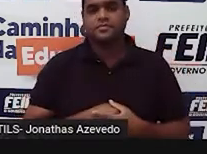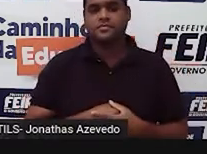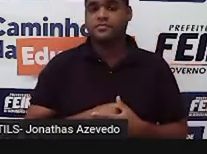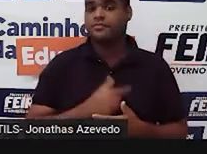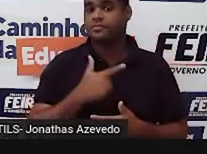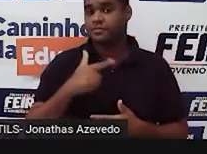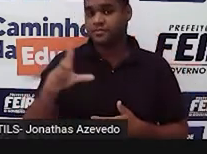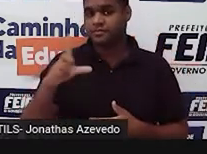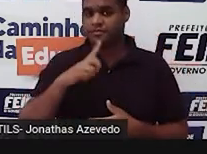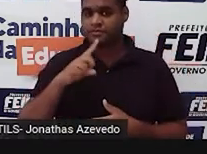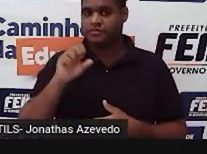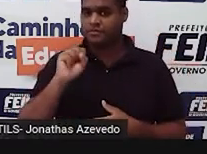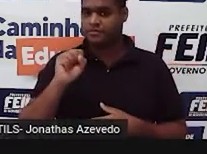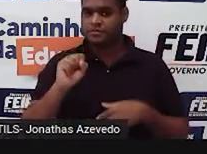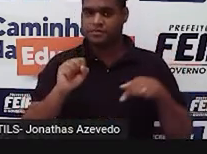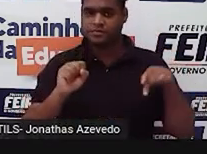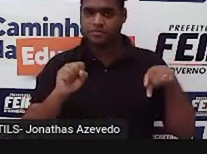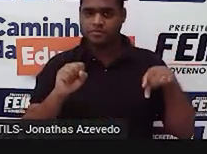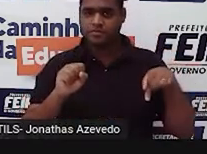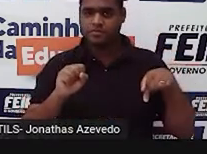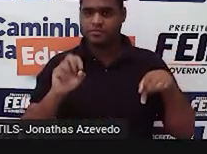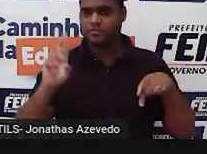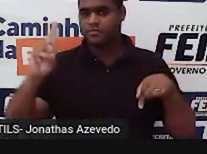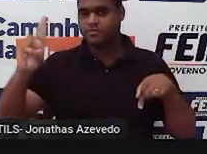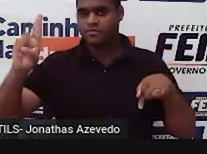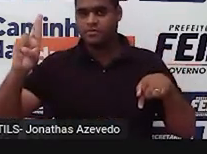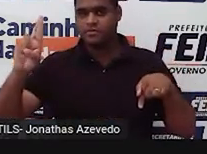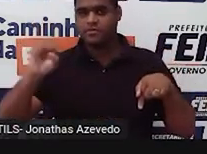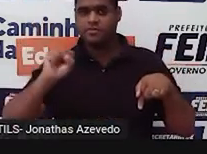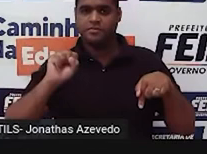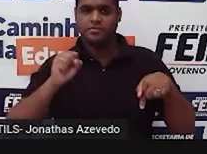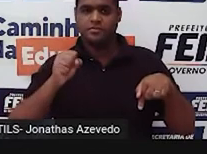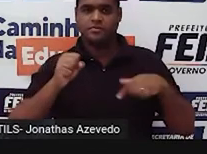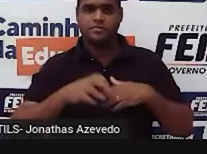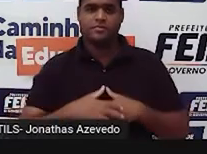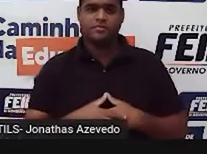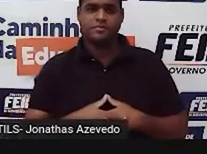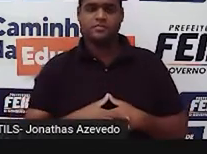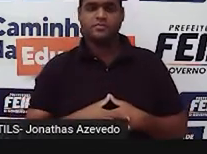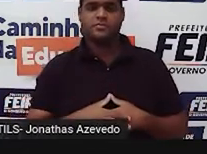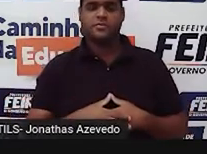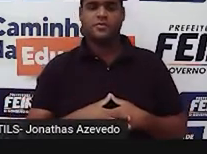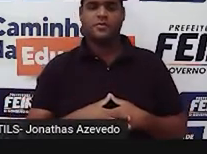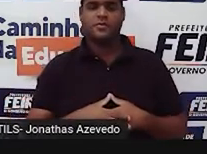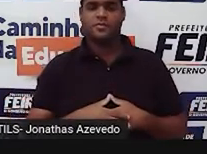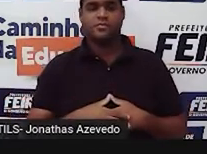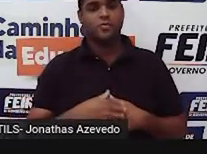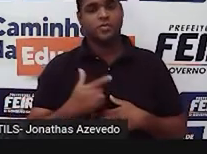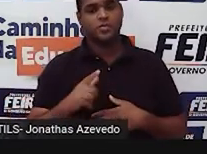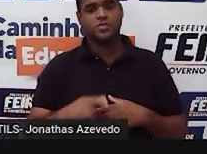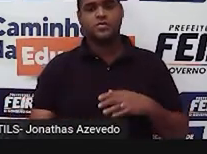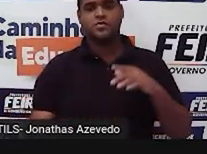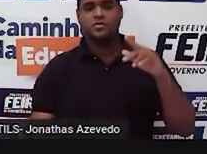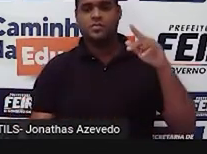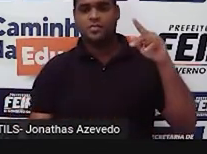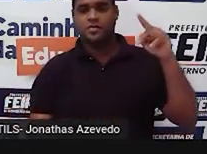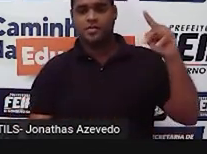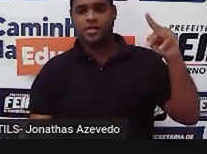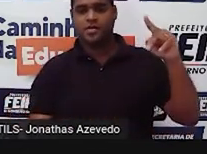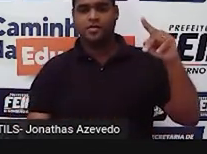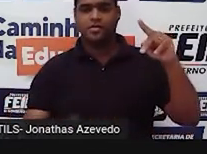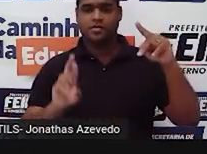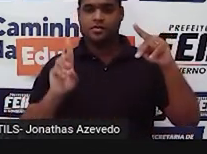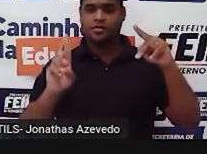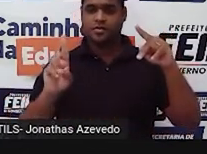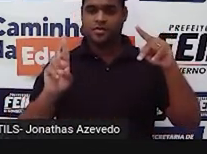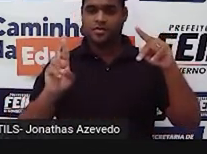um que mede 8, que vai do vértice Q ao vértice R, e tem um lado que mede 7, que vai do